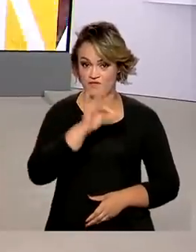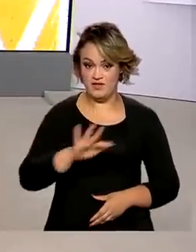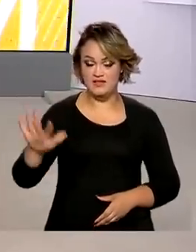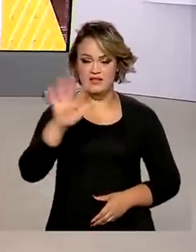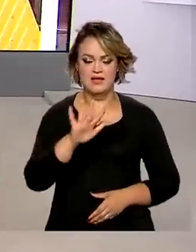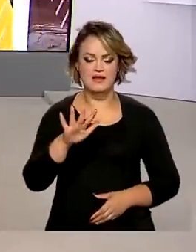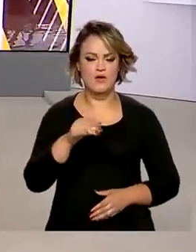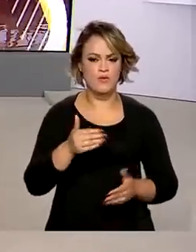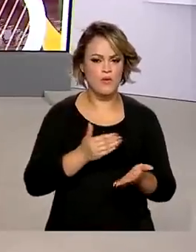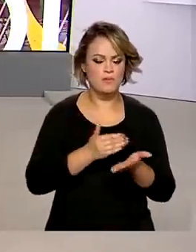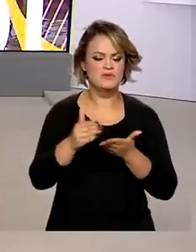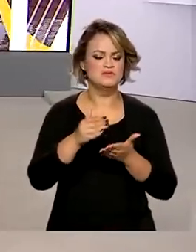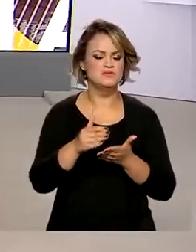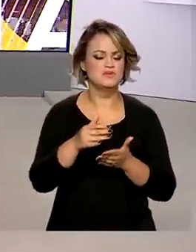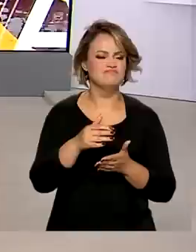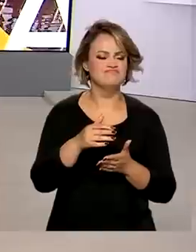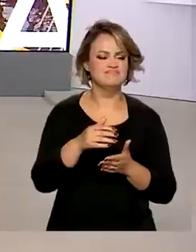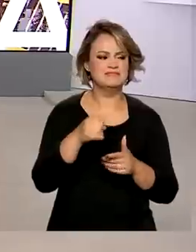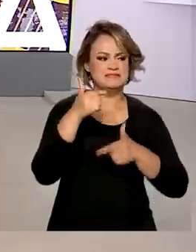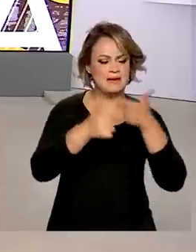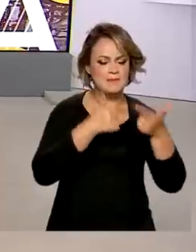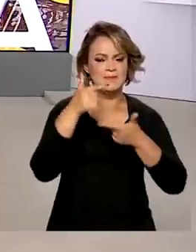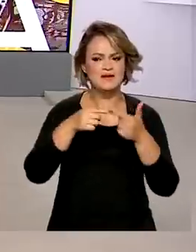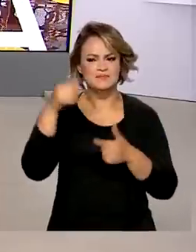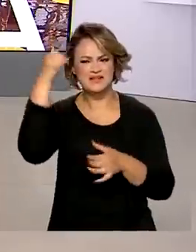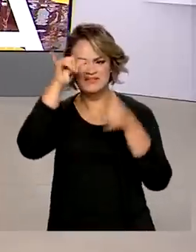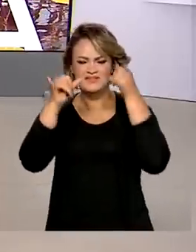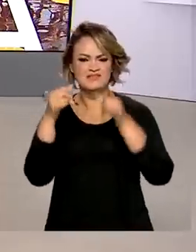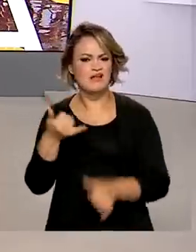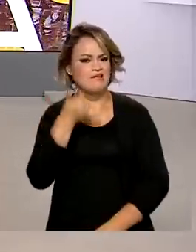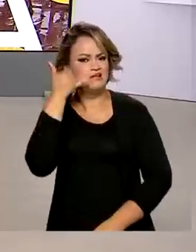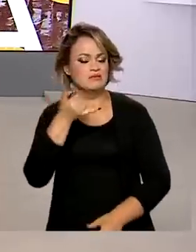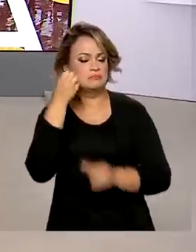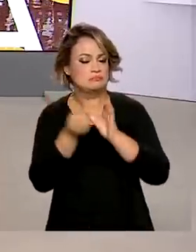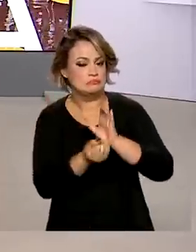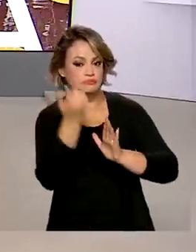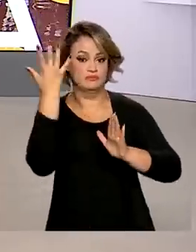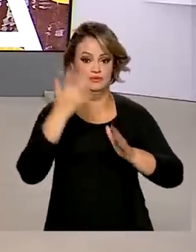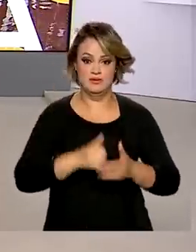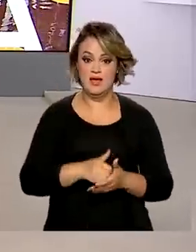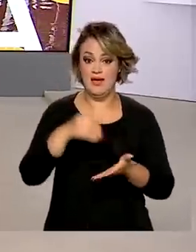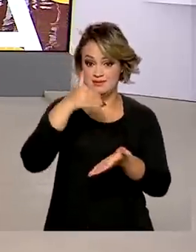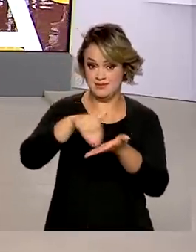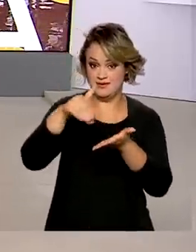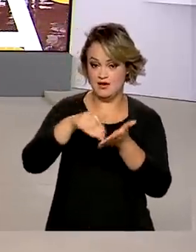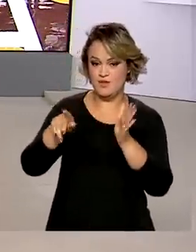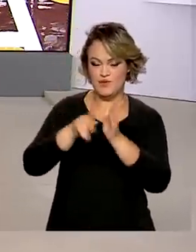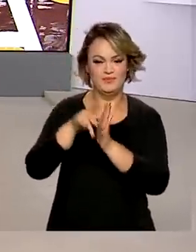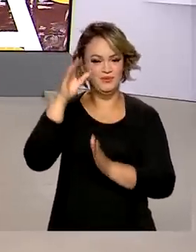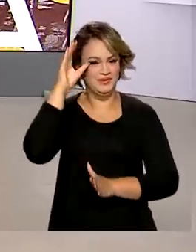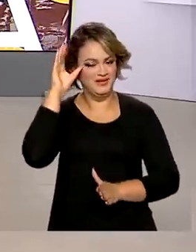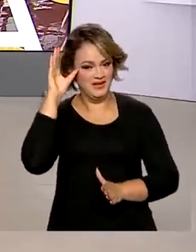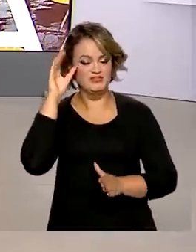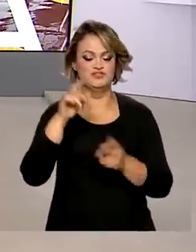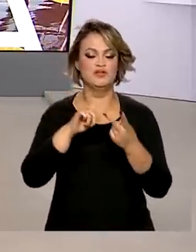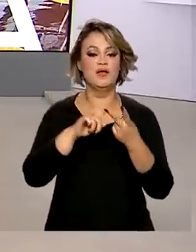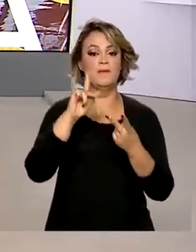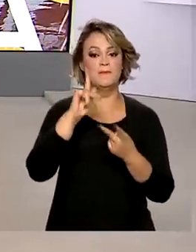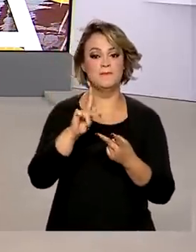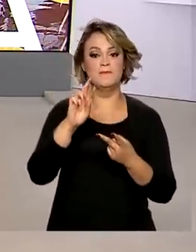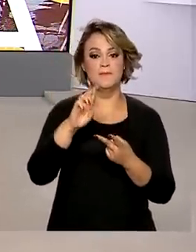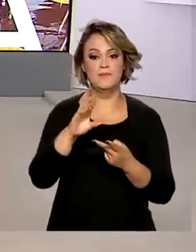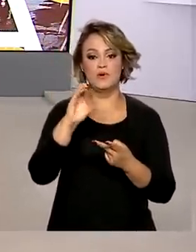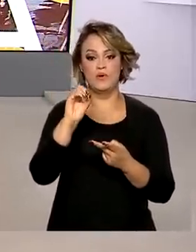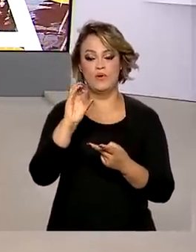intensificou o combate ao telemarketing abusivo. Com a ação da Secretaria Nacional do Consumidor e de PROCON de todo o